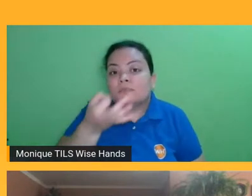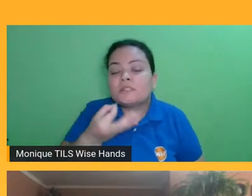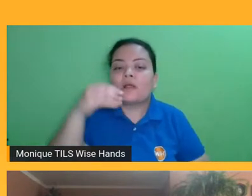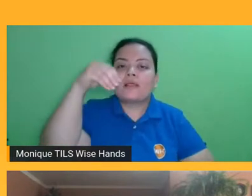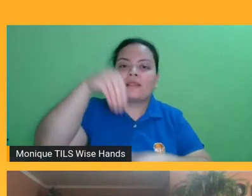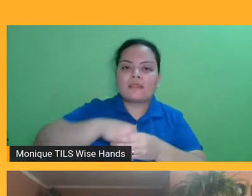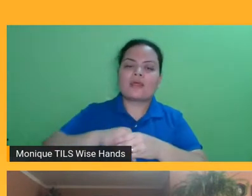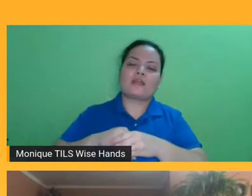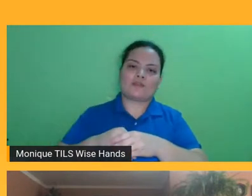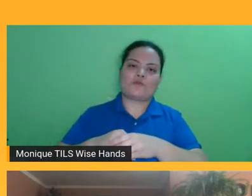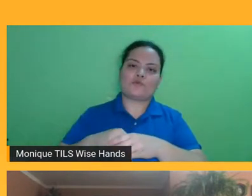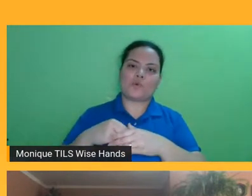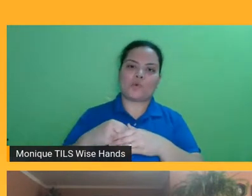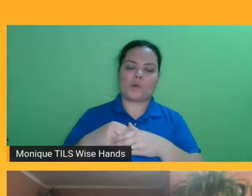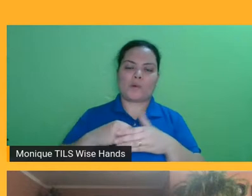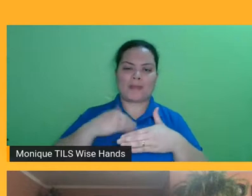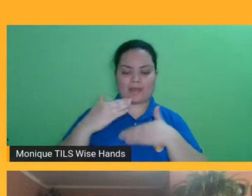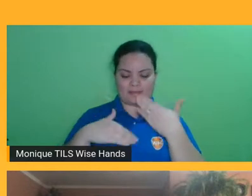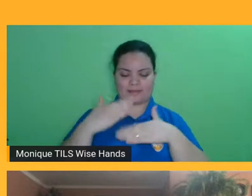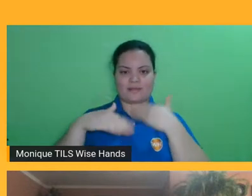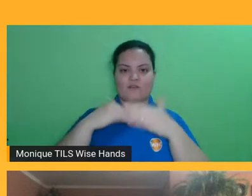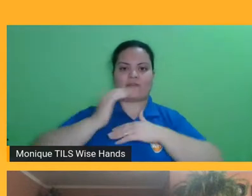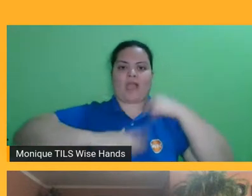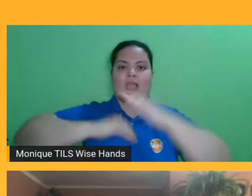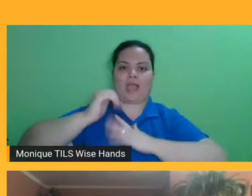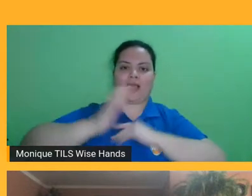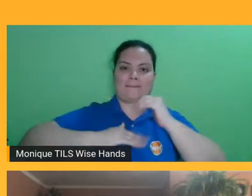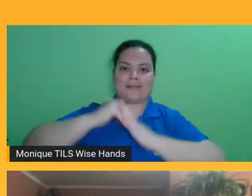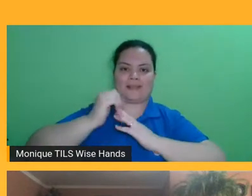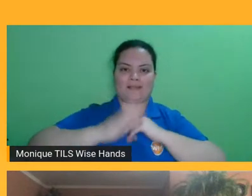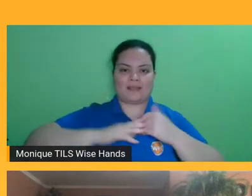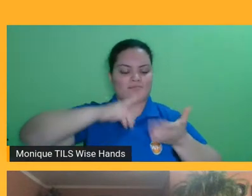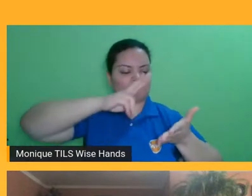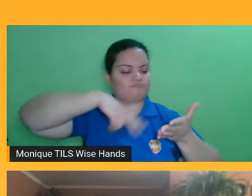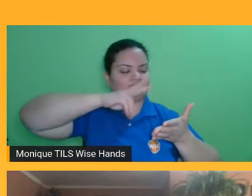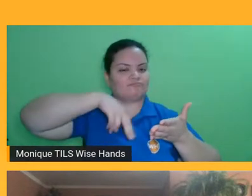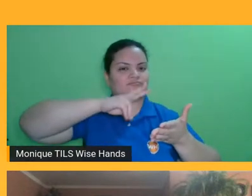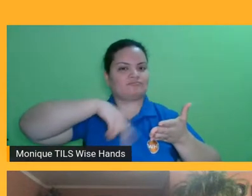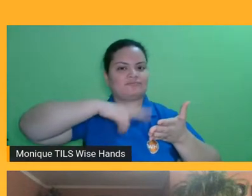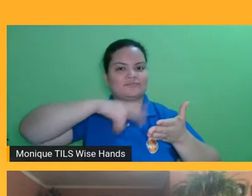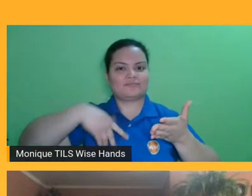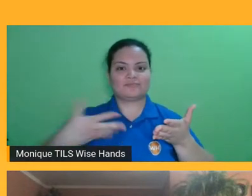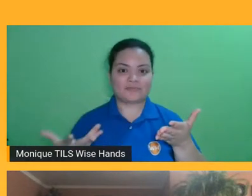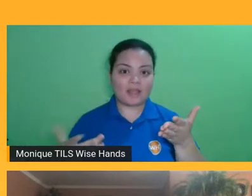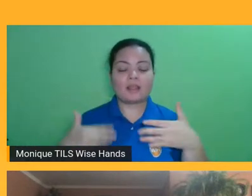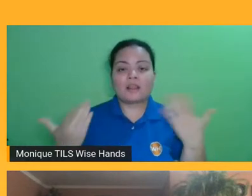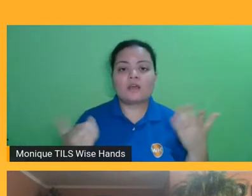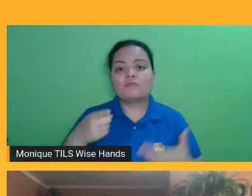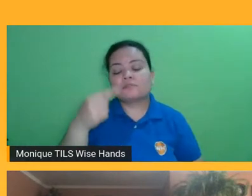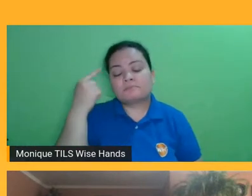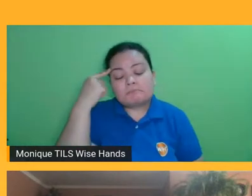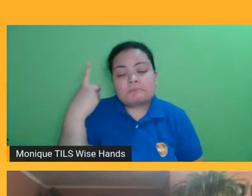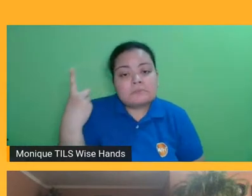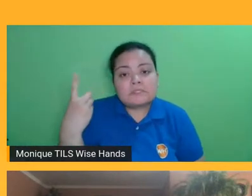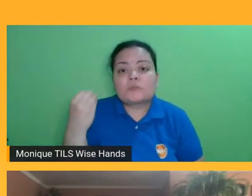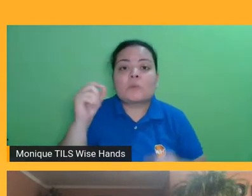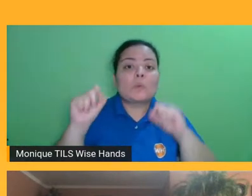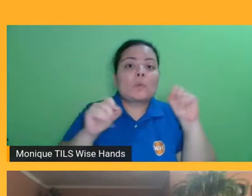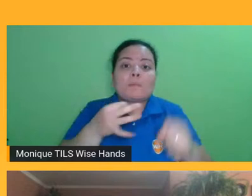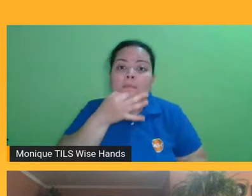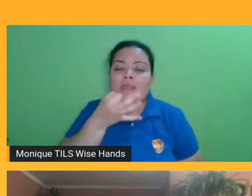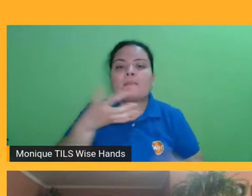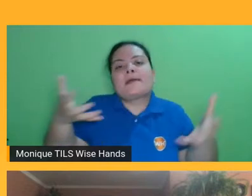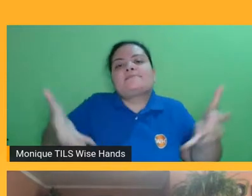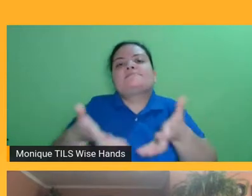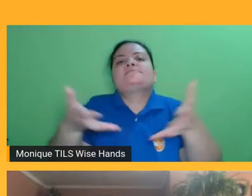desenvolvimento do hábito da leitura? Será que é um caminho que não só as editoras, mas o poder público, as políticas de incentivo à